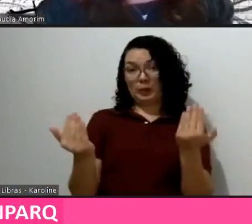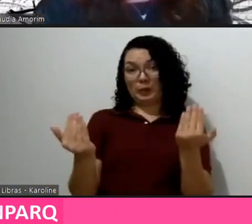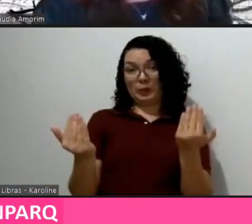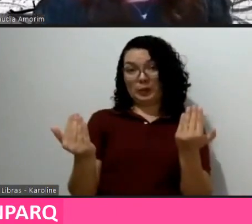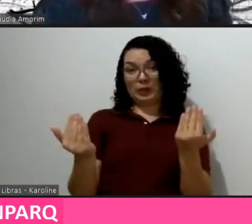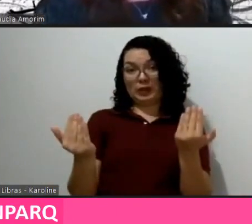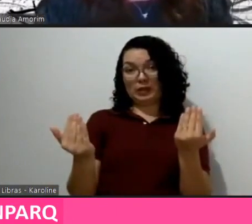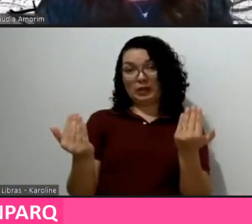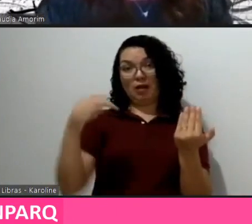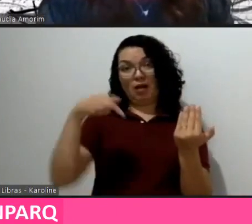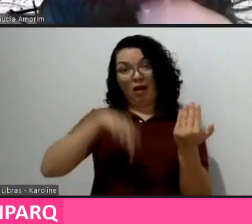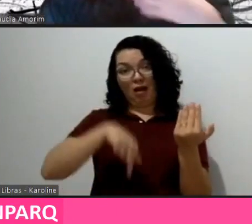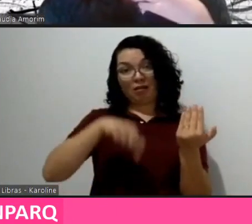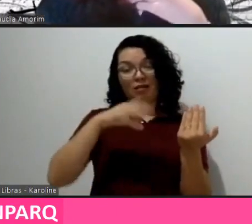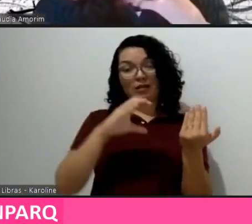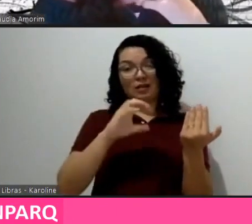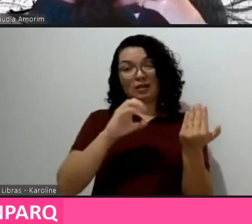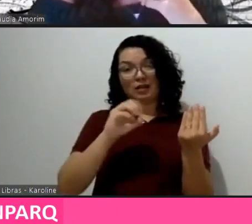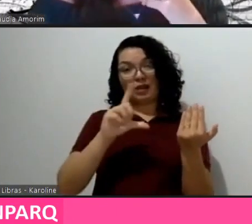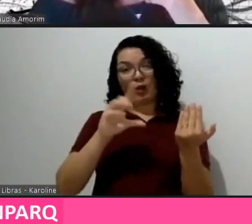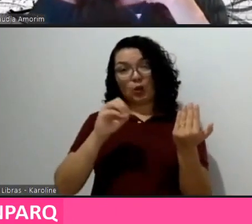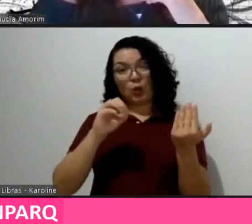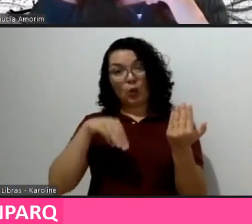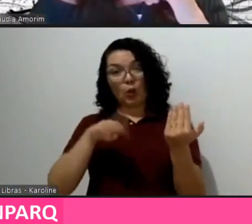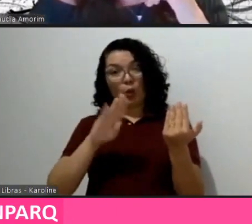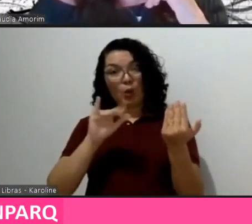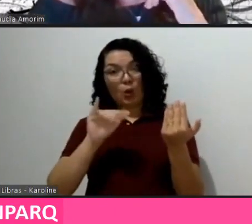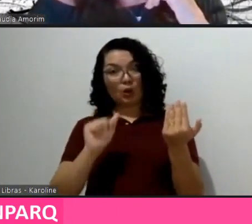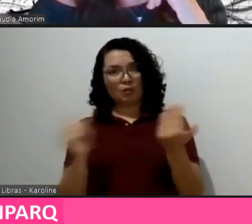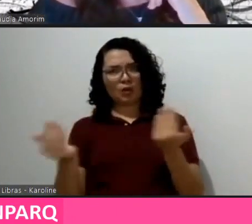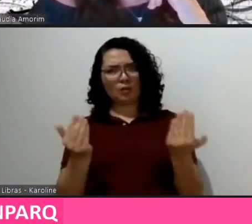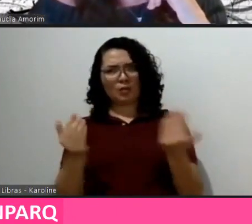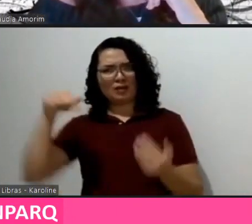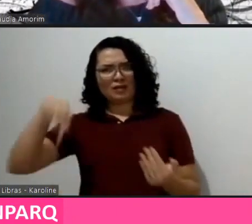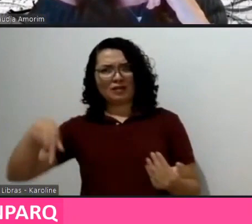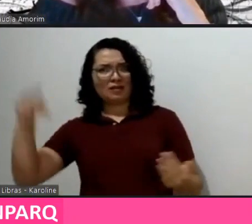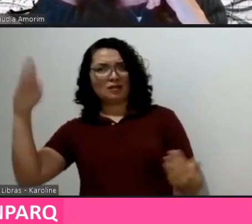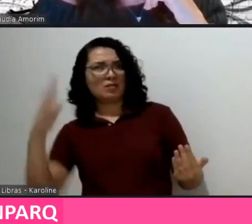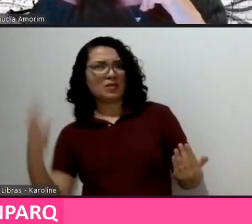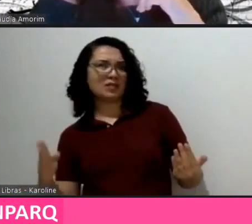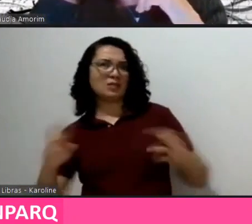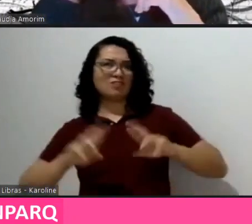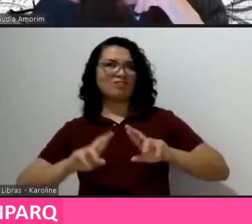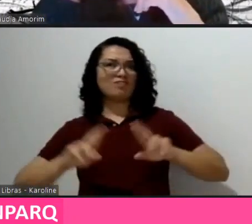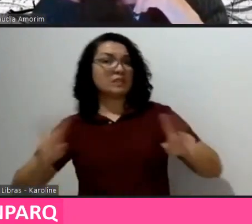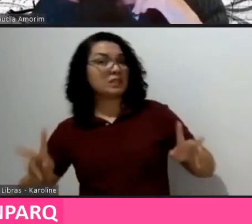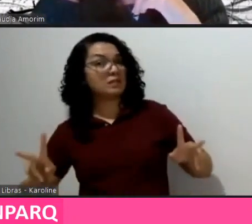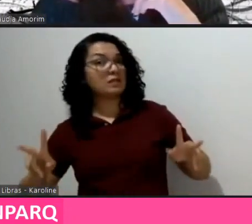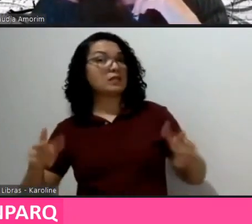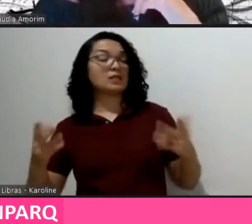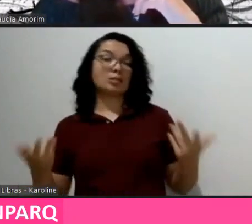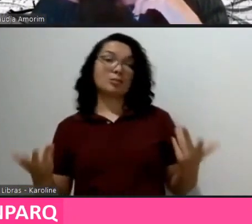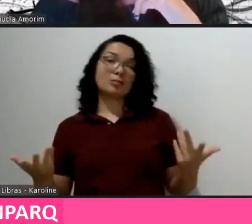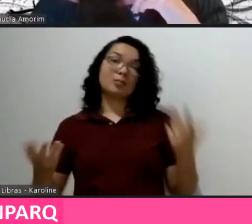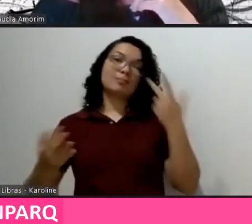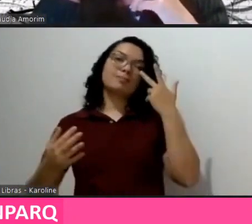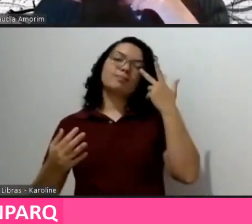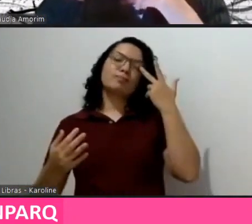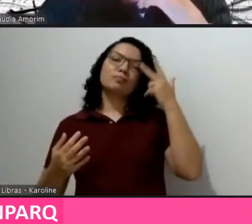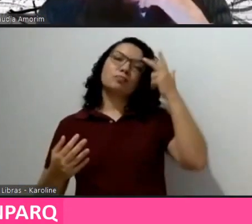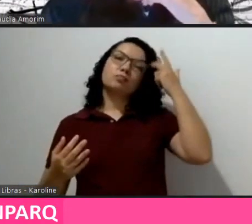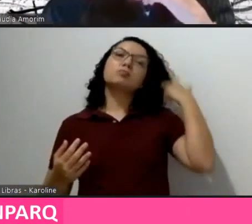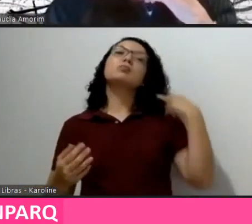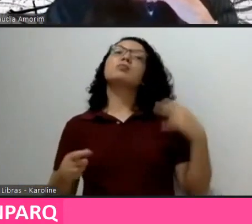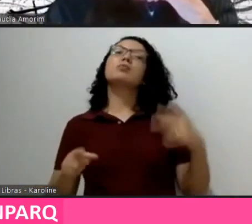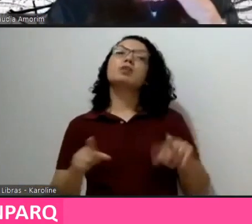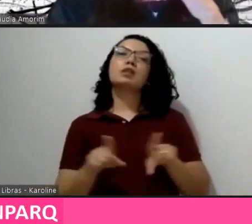Colômbia e o que significa arquitetura em Brasil, nós somos muito mais sociólogos ou artistas, vocês são